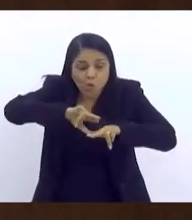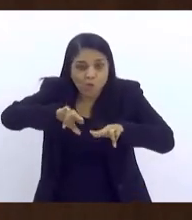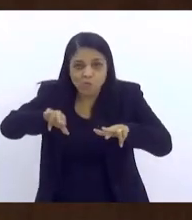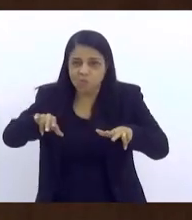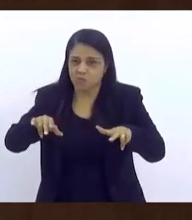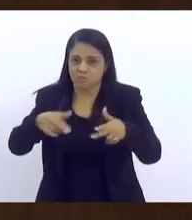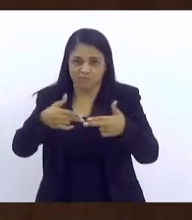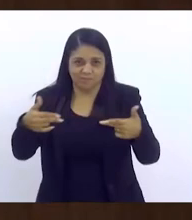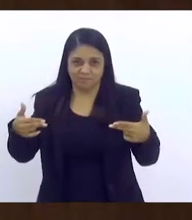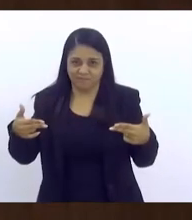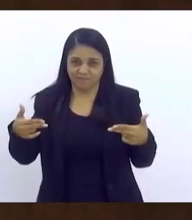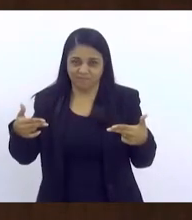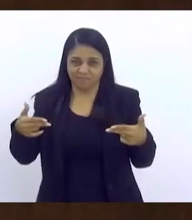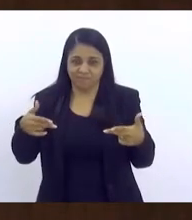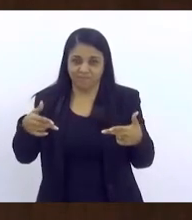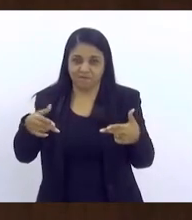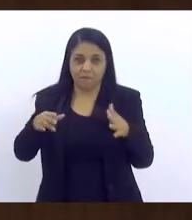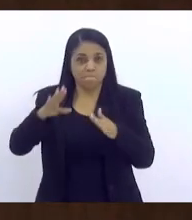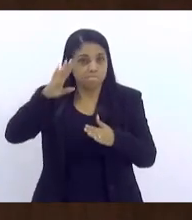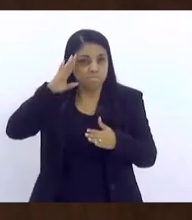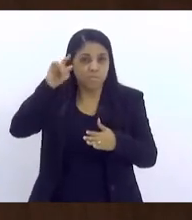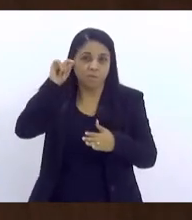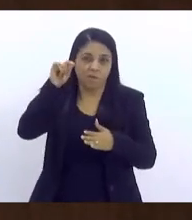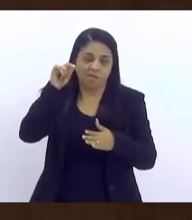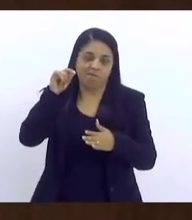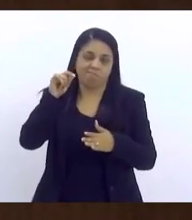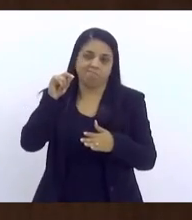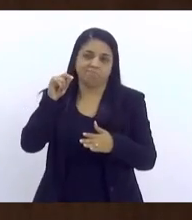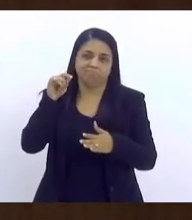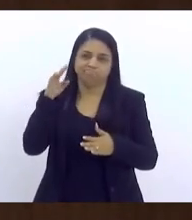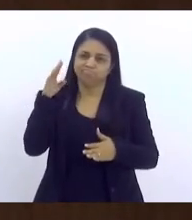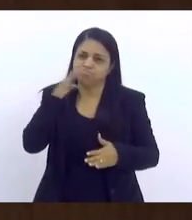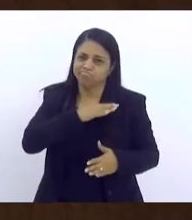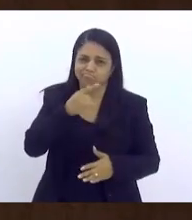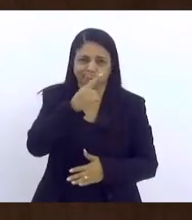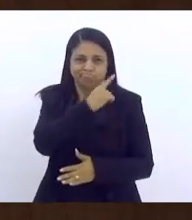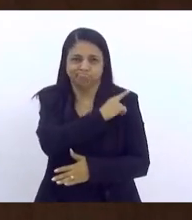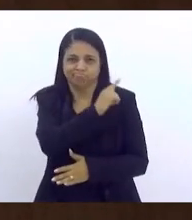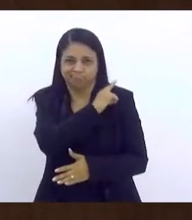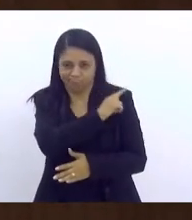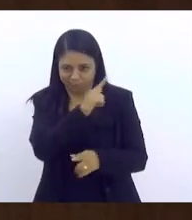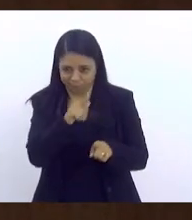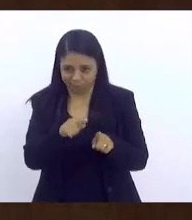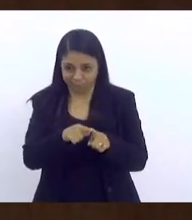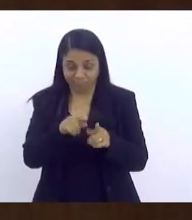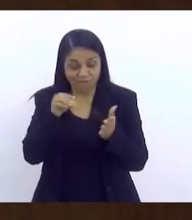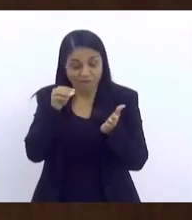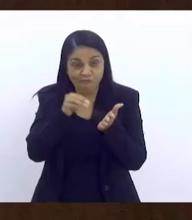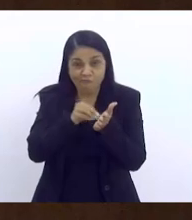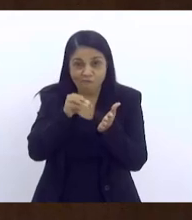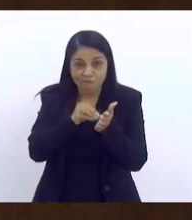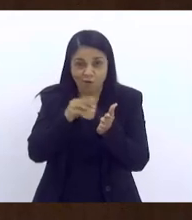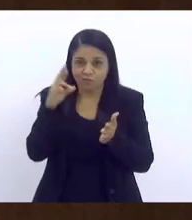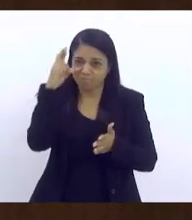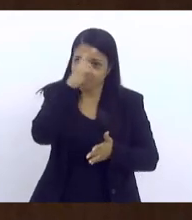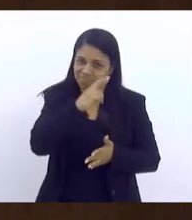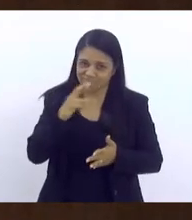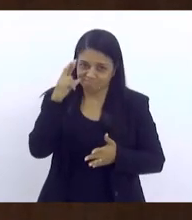Primeiro, para mim, em primeiro lugar, é a má gestão. Segundo lugar, falta de fiscalização.